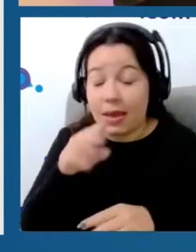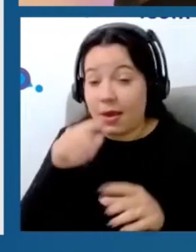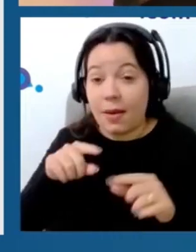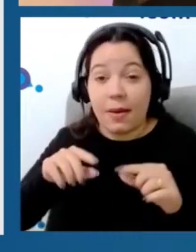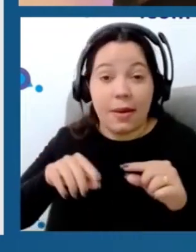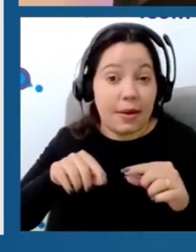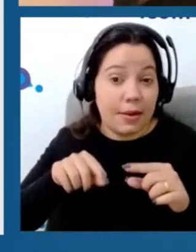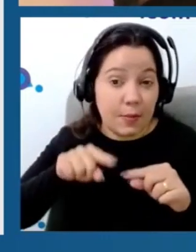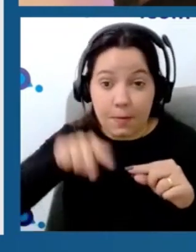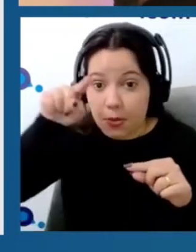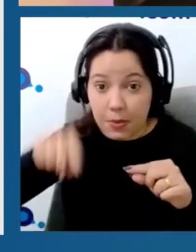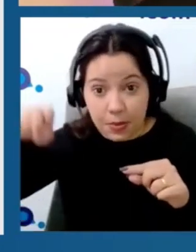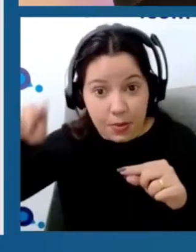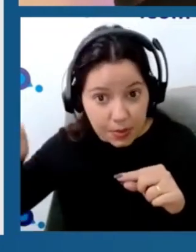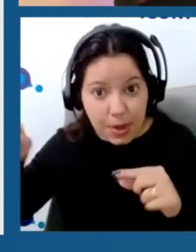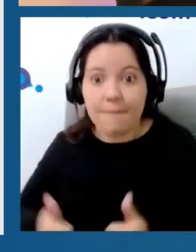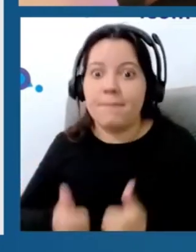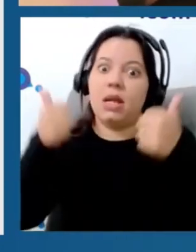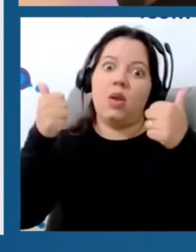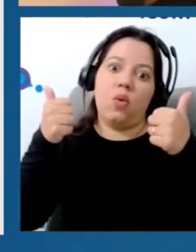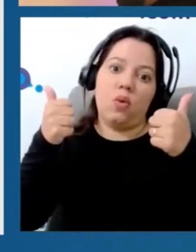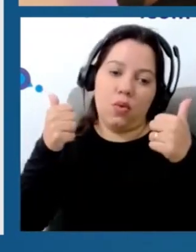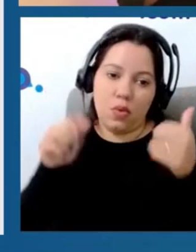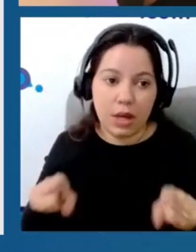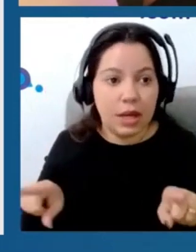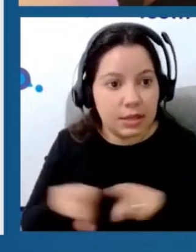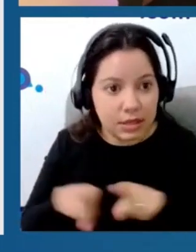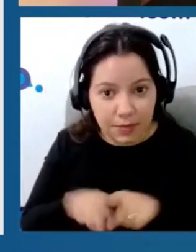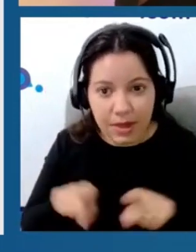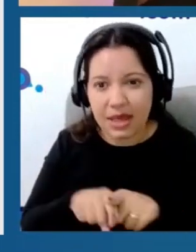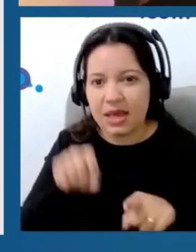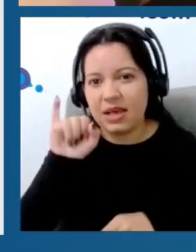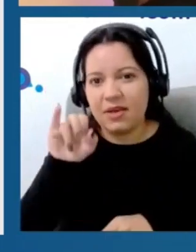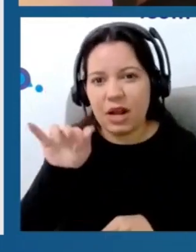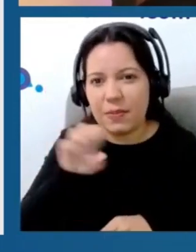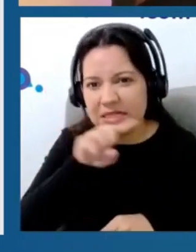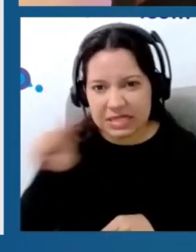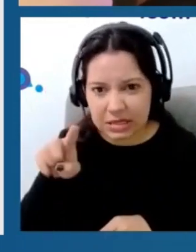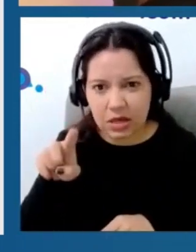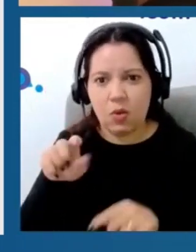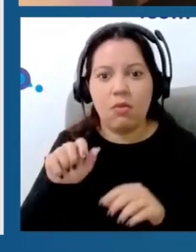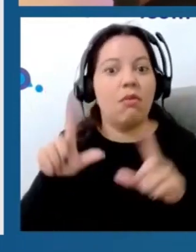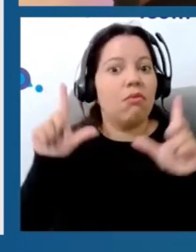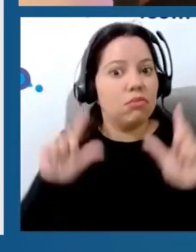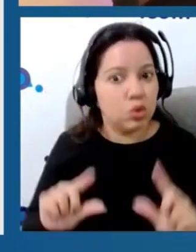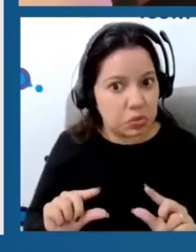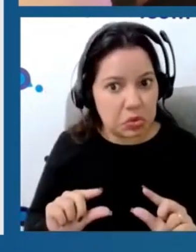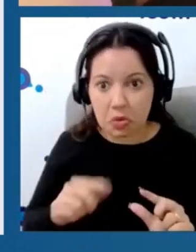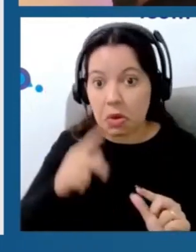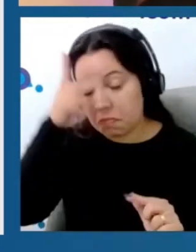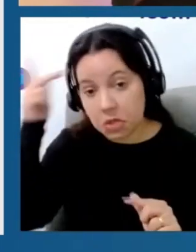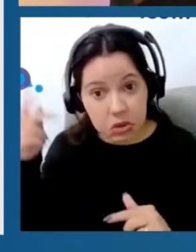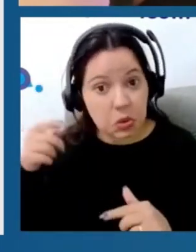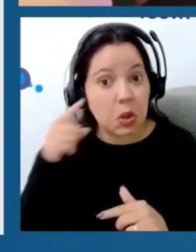melhor o efeito. Diminuição da inflamação. Então, muitas pessoas nunca tiveram acesso a essa